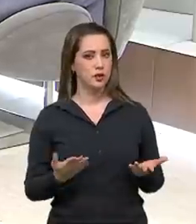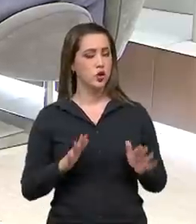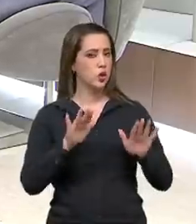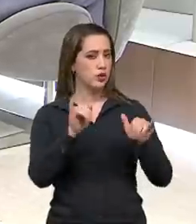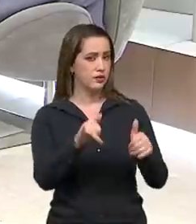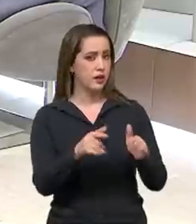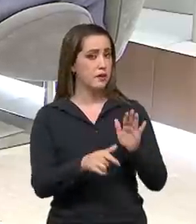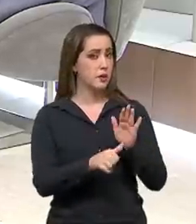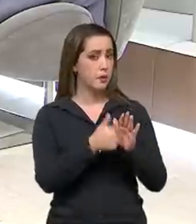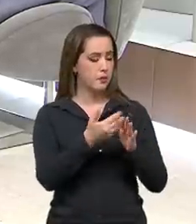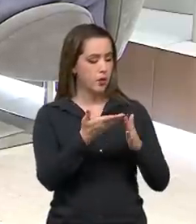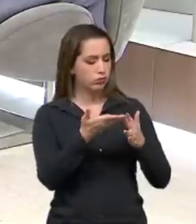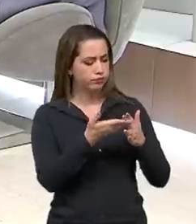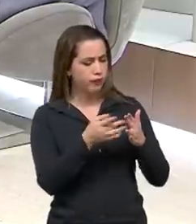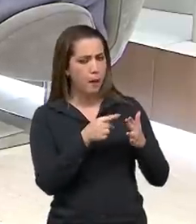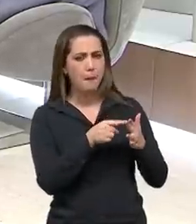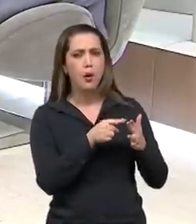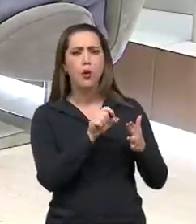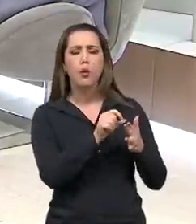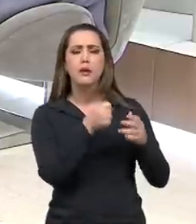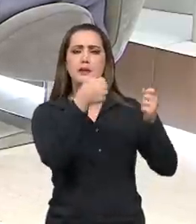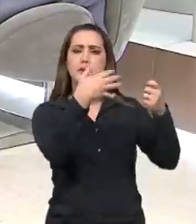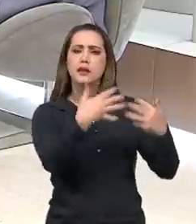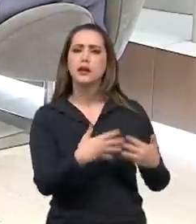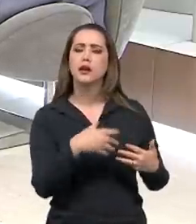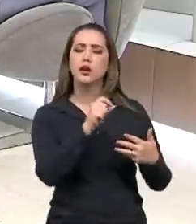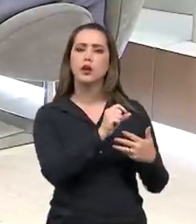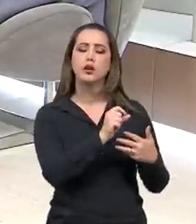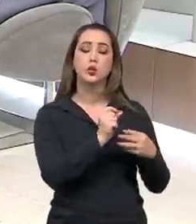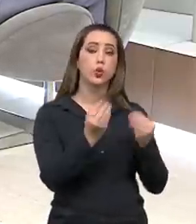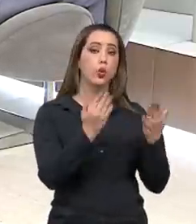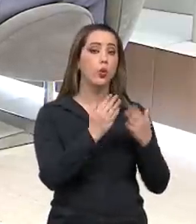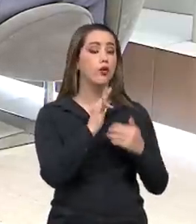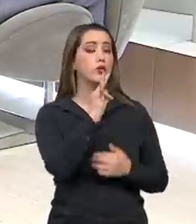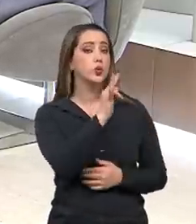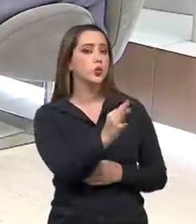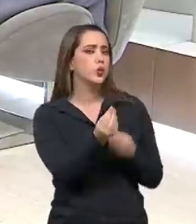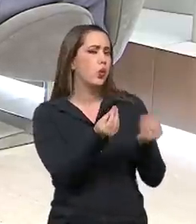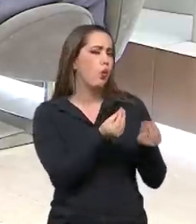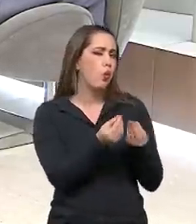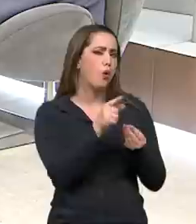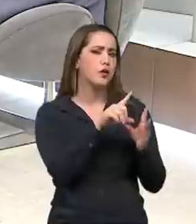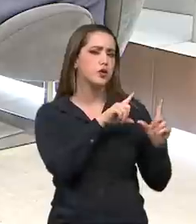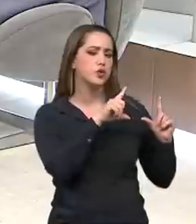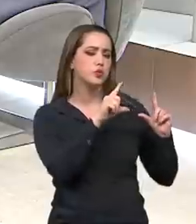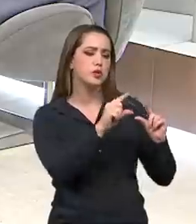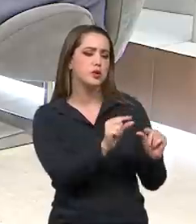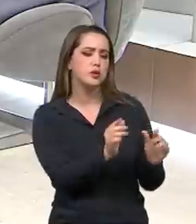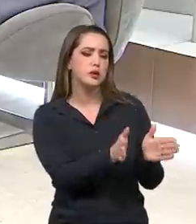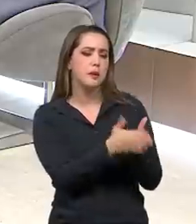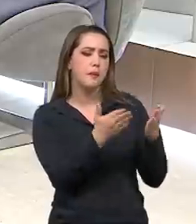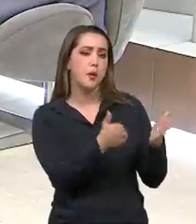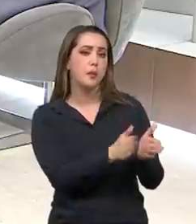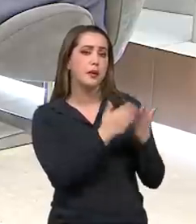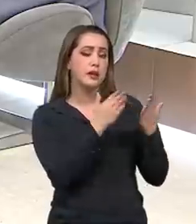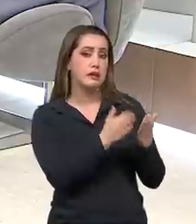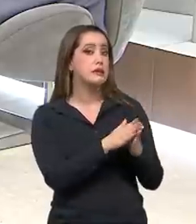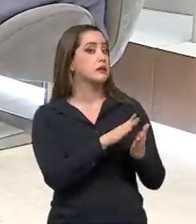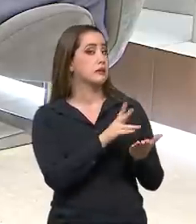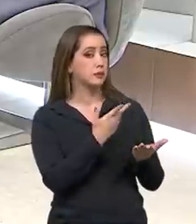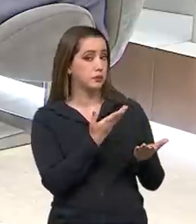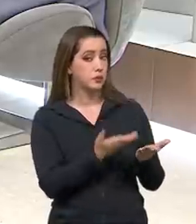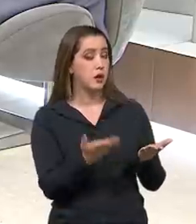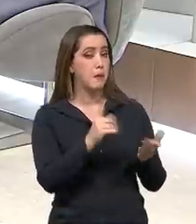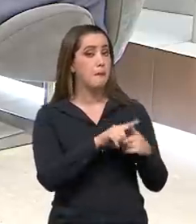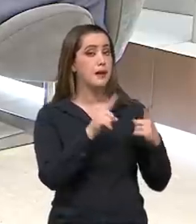terminamos o primeiro bloco falando a respeito das previsões de diminuição das famílias em situação de extrema